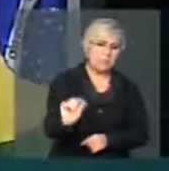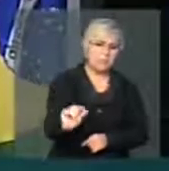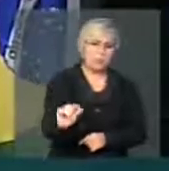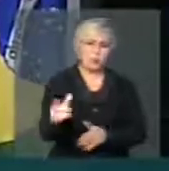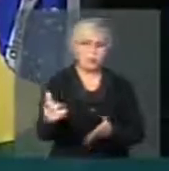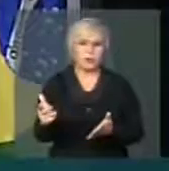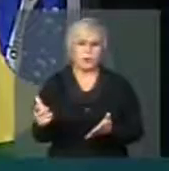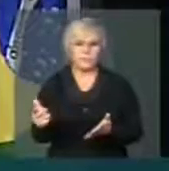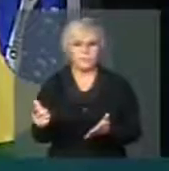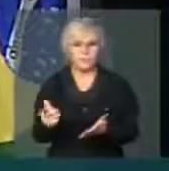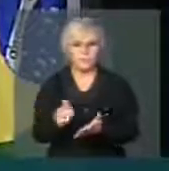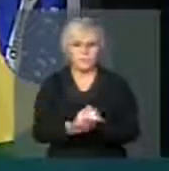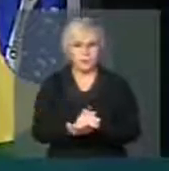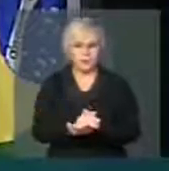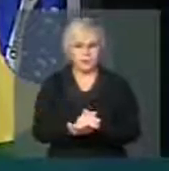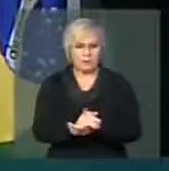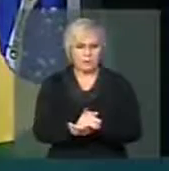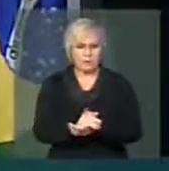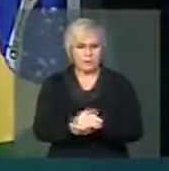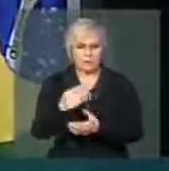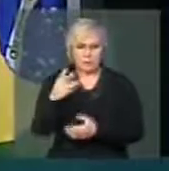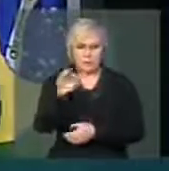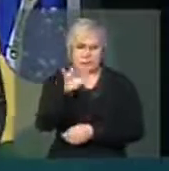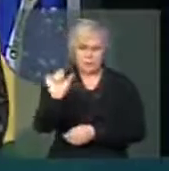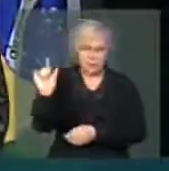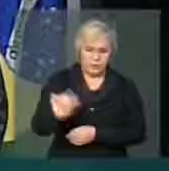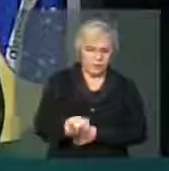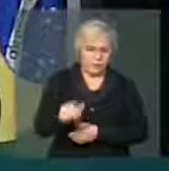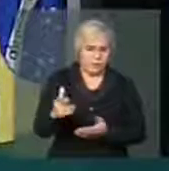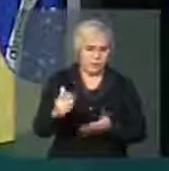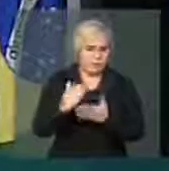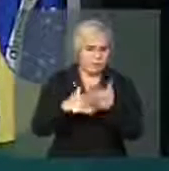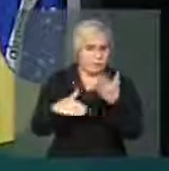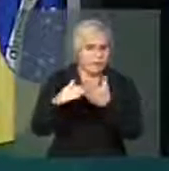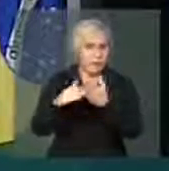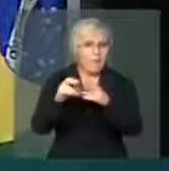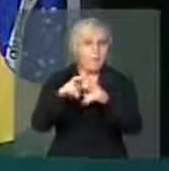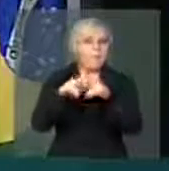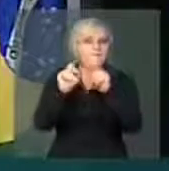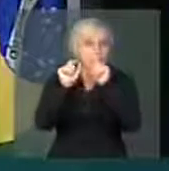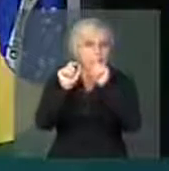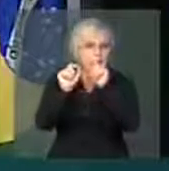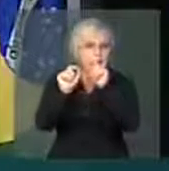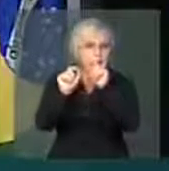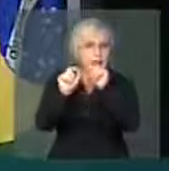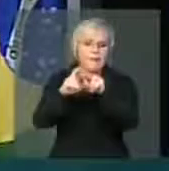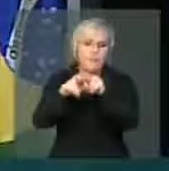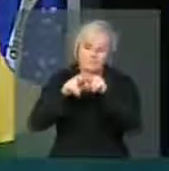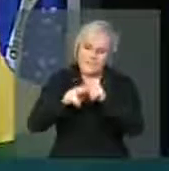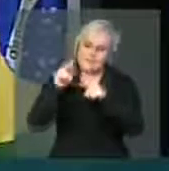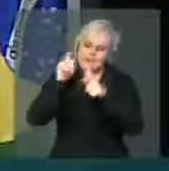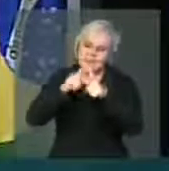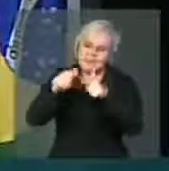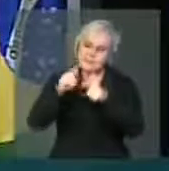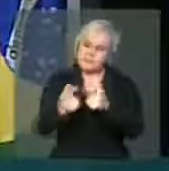perspectiva de diminuição Na ordem de 3% Tudo isso decorre Da crise